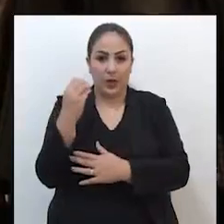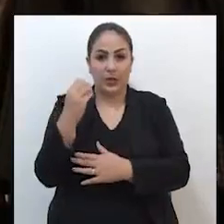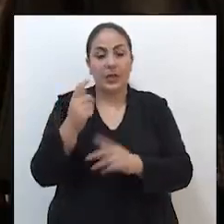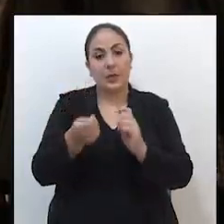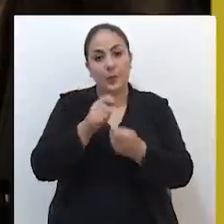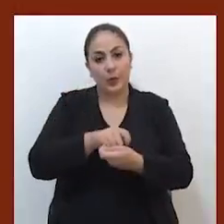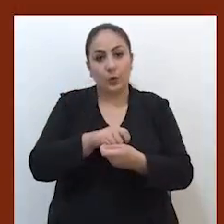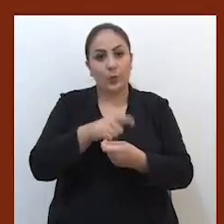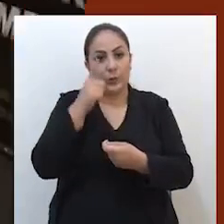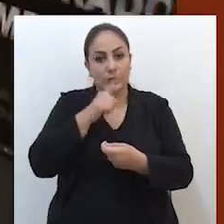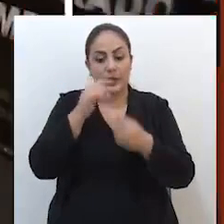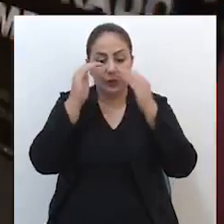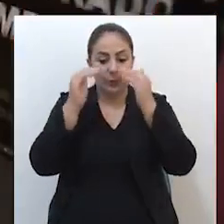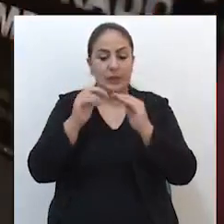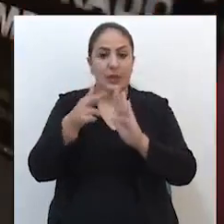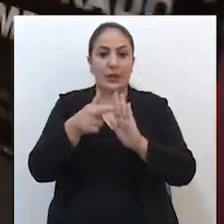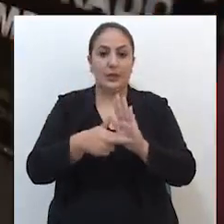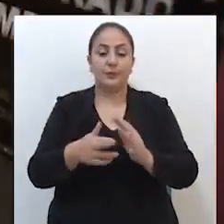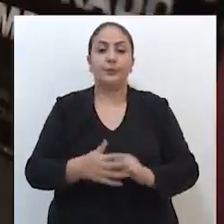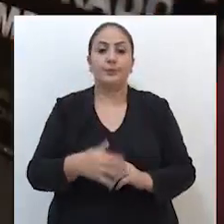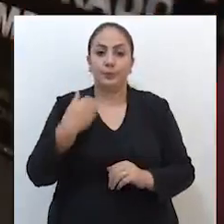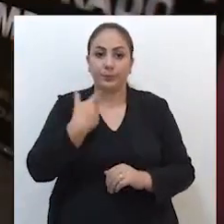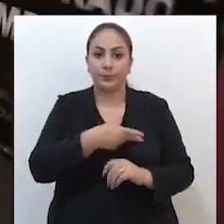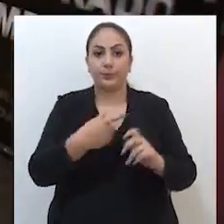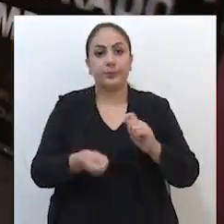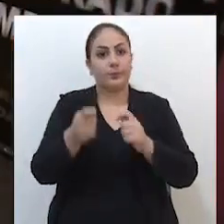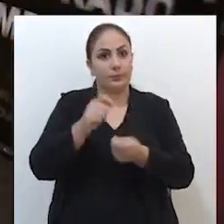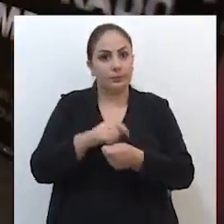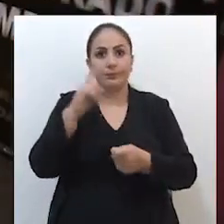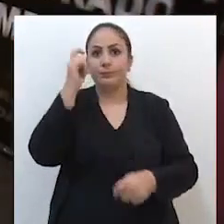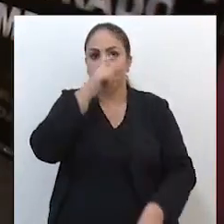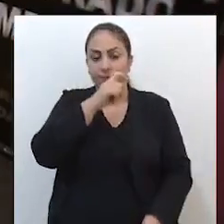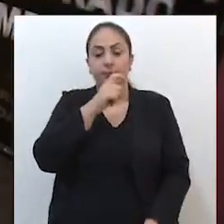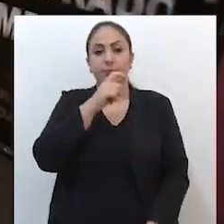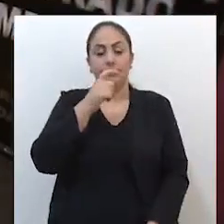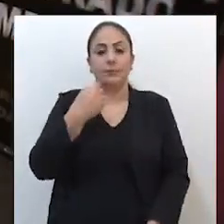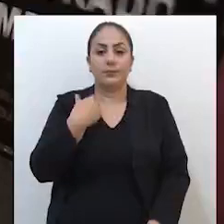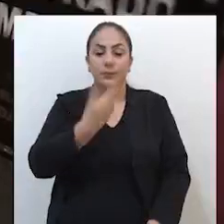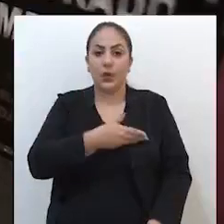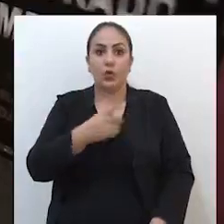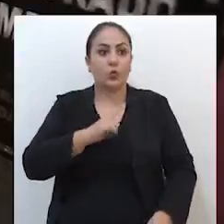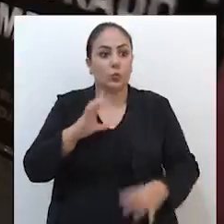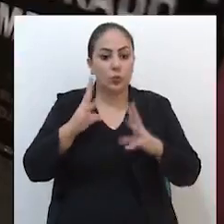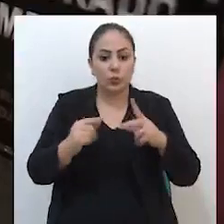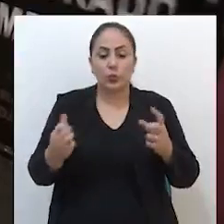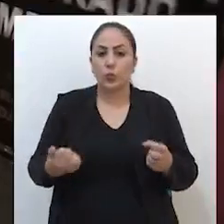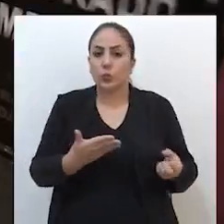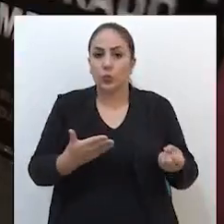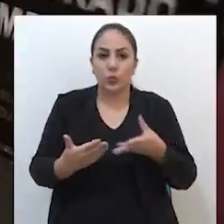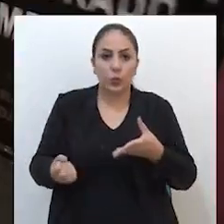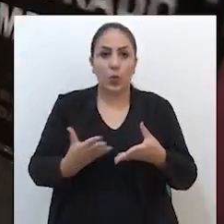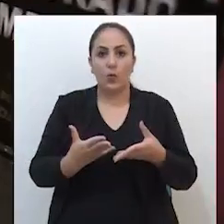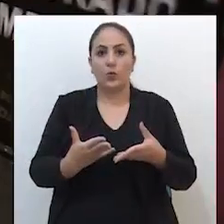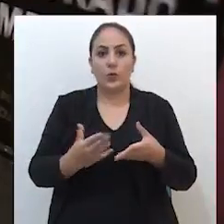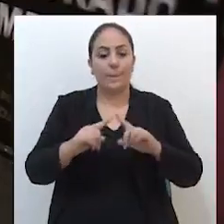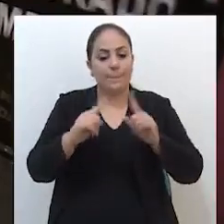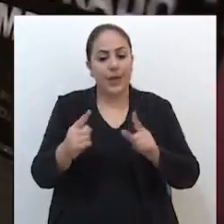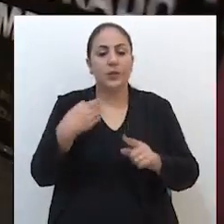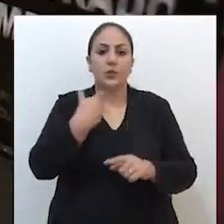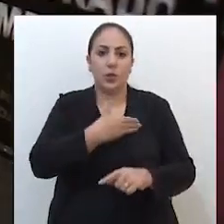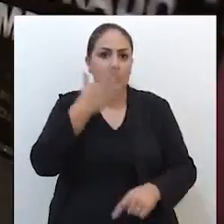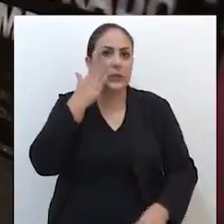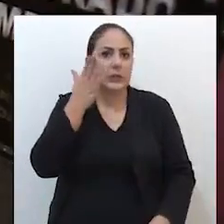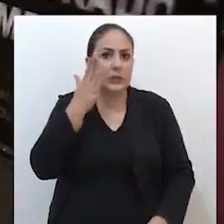cumprir as regras. A readaptação nossa realmente foi difícil, é tudo novo para a gente,